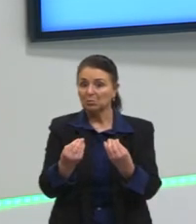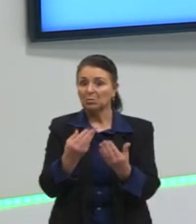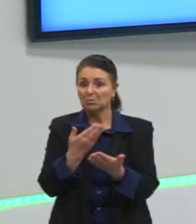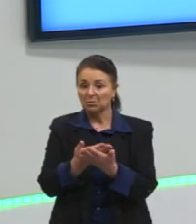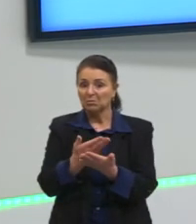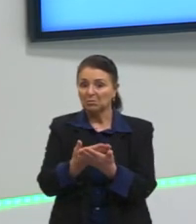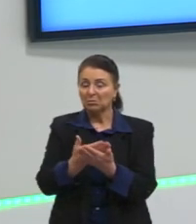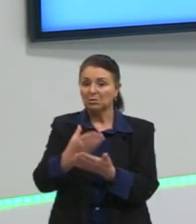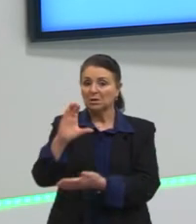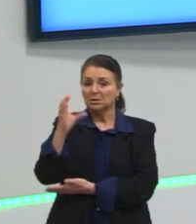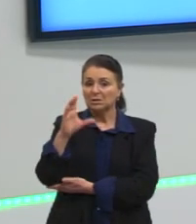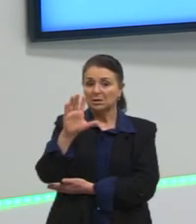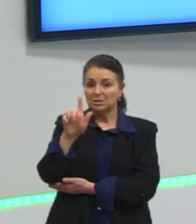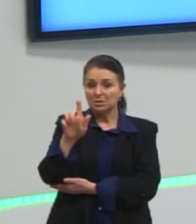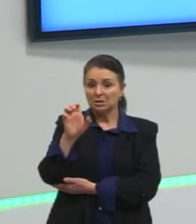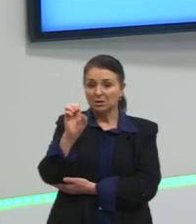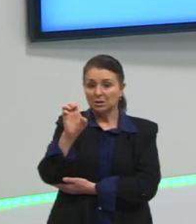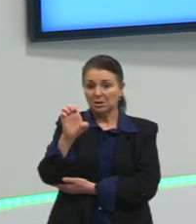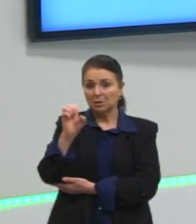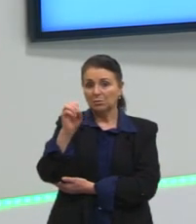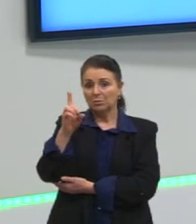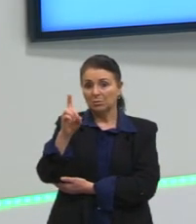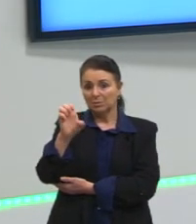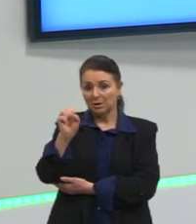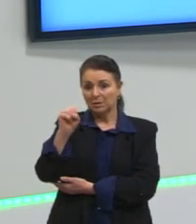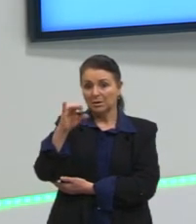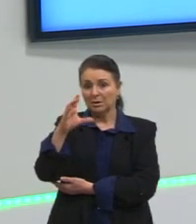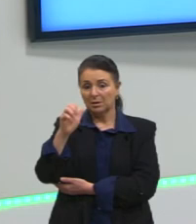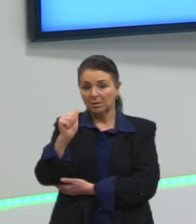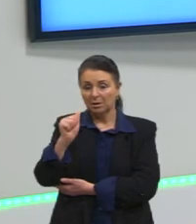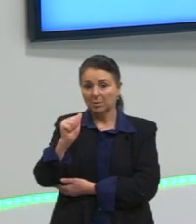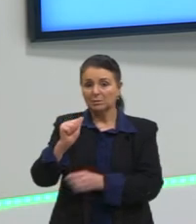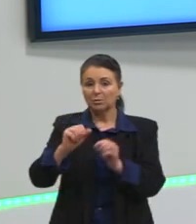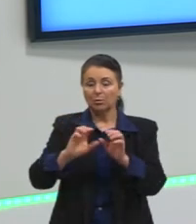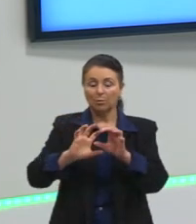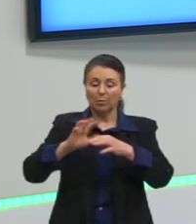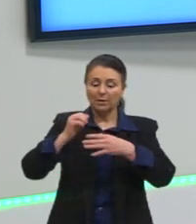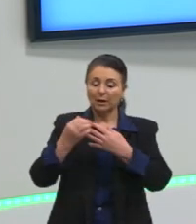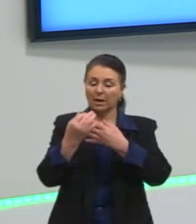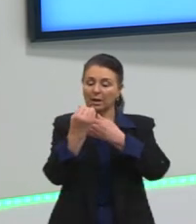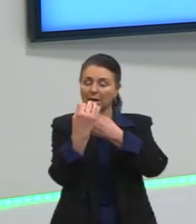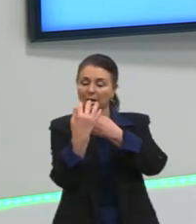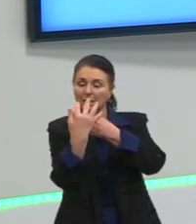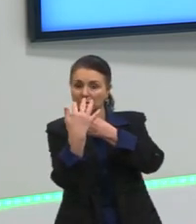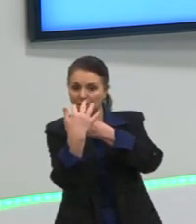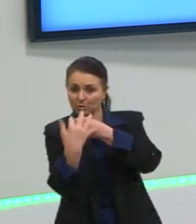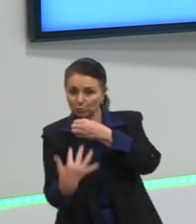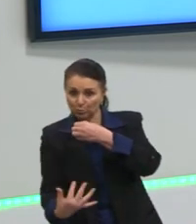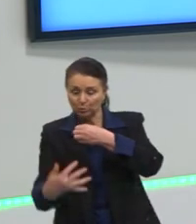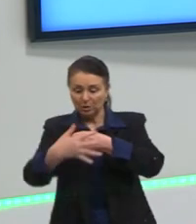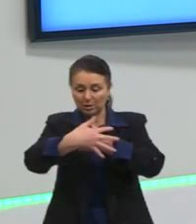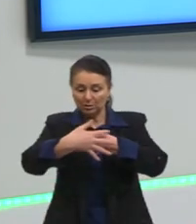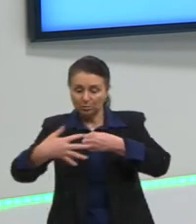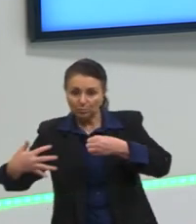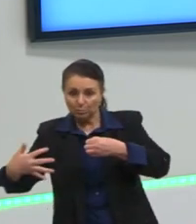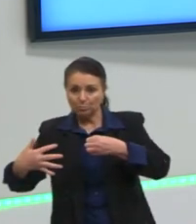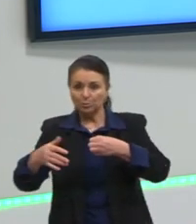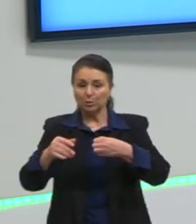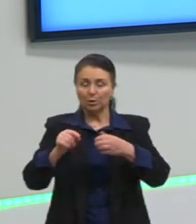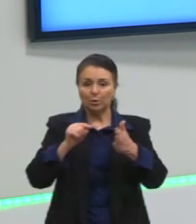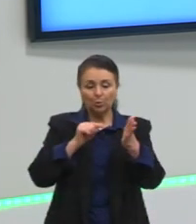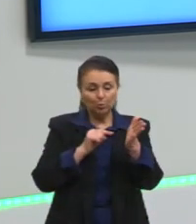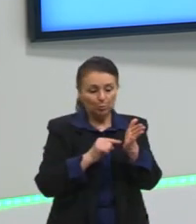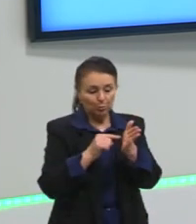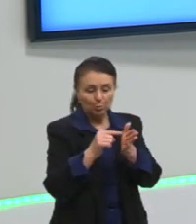inclusive, né? Relacionando ali altitude, latitude, longitude de pontos, né? Determinados. O